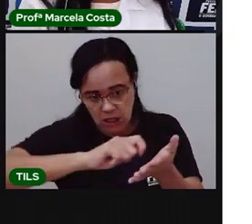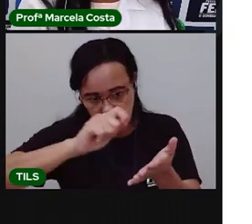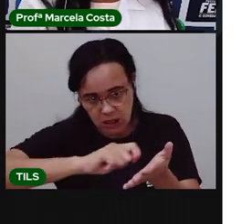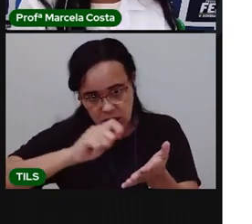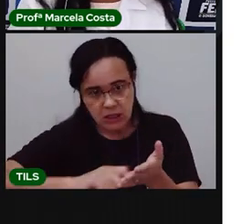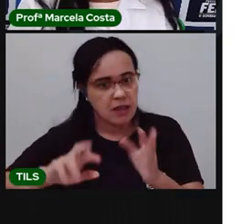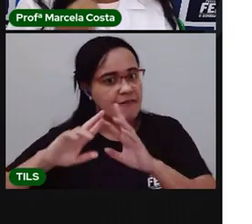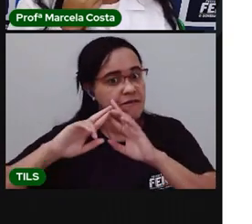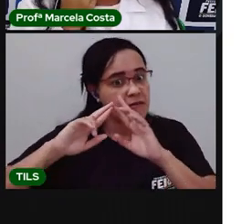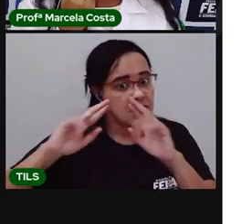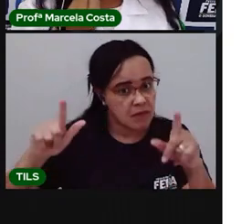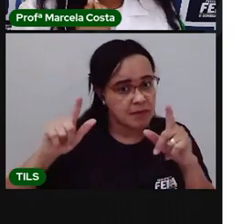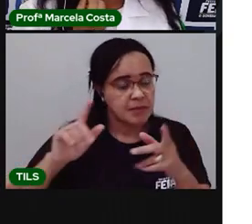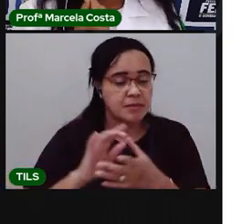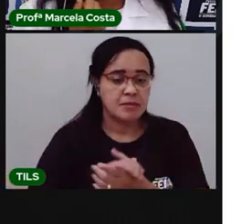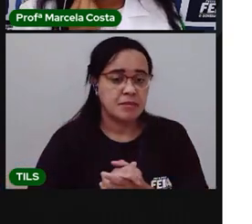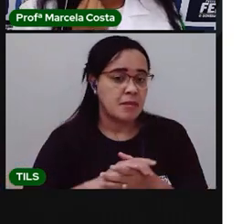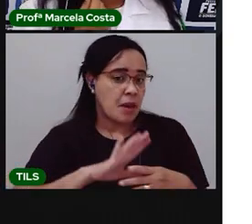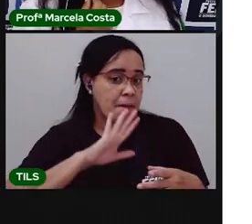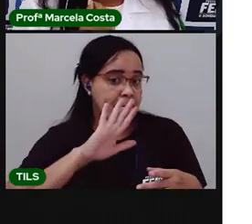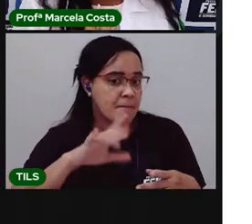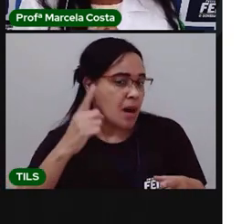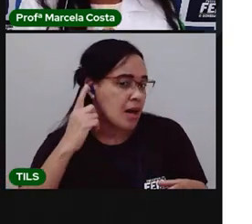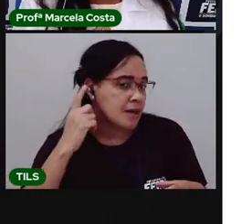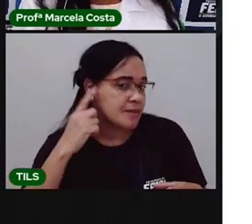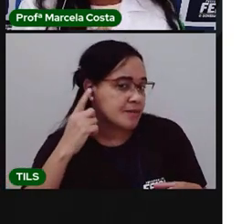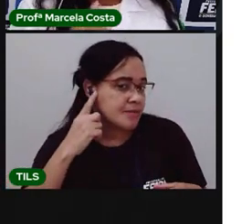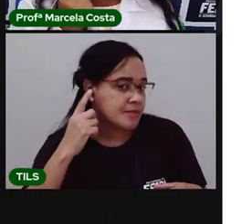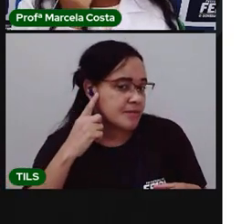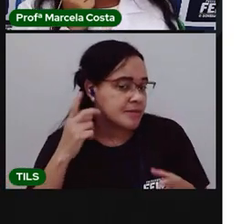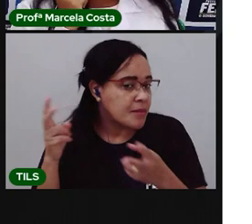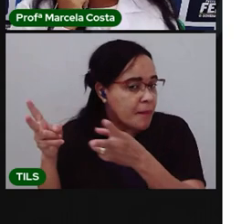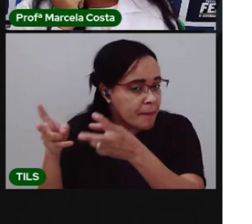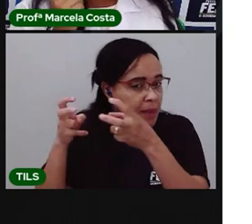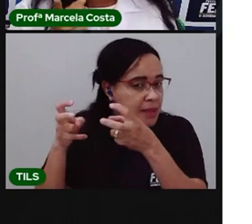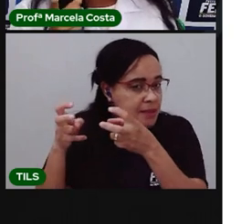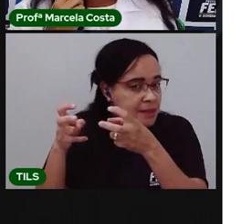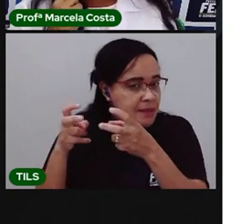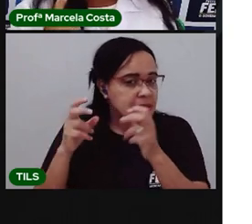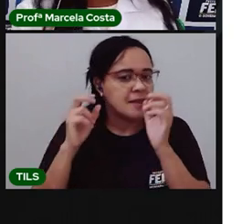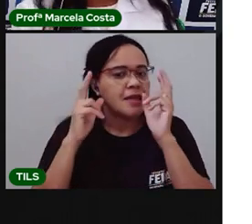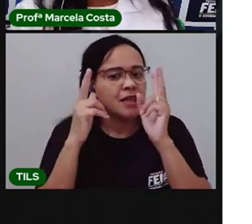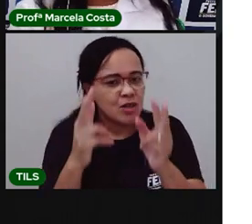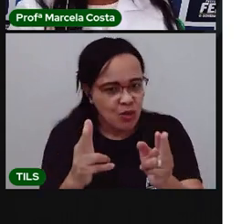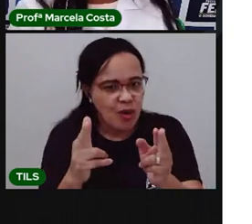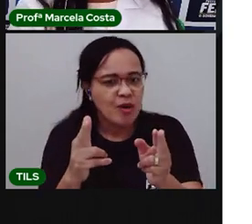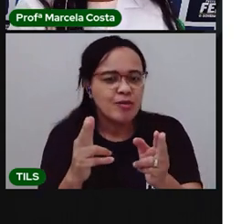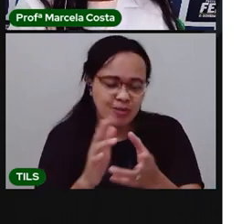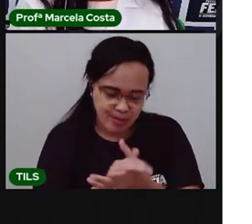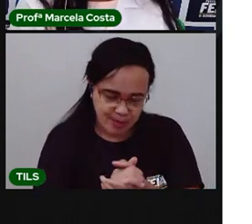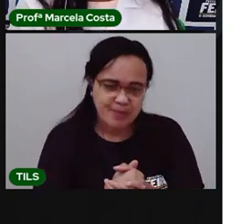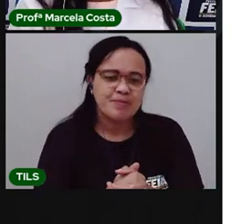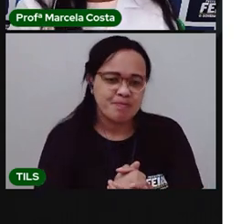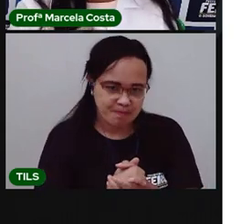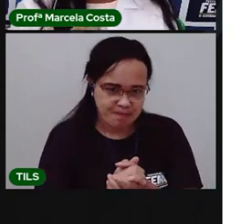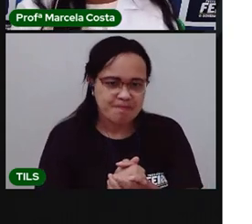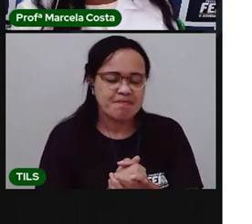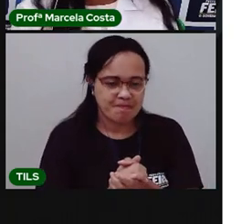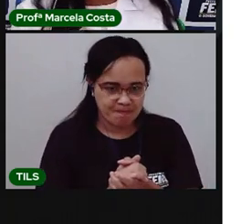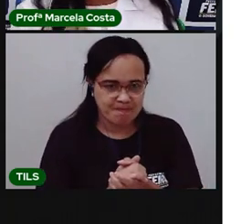escrita é diferente. Mas o som, para uma rima, o que importa é o som. E o som é igual, né?